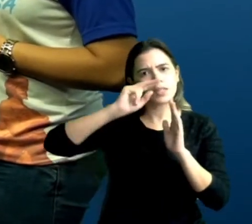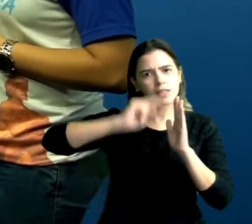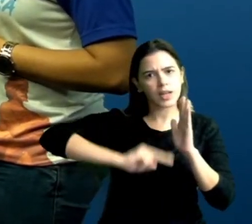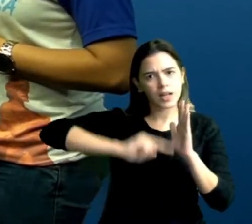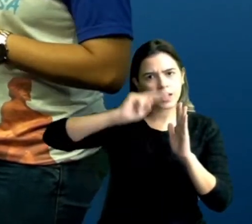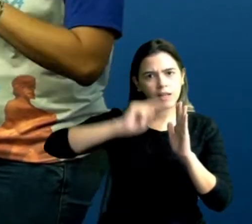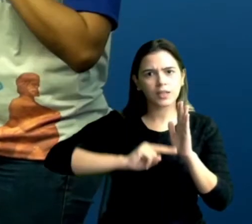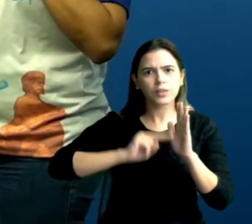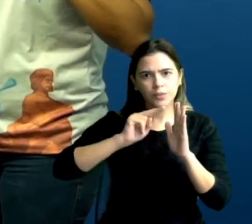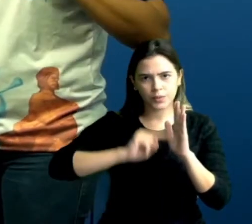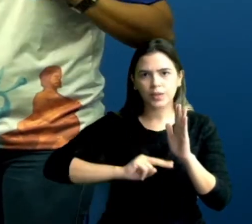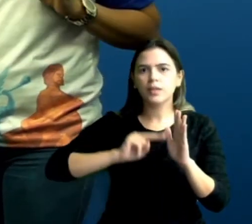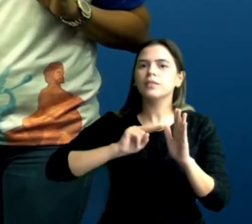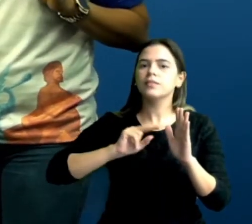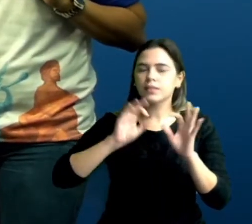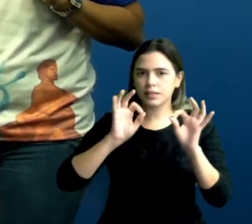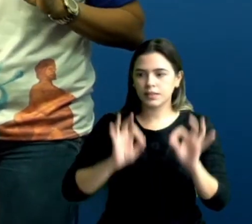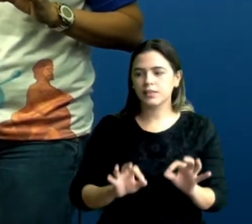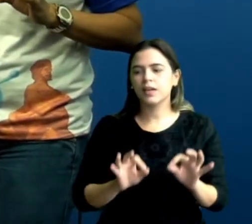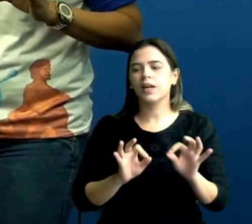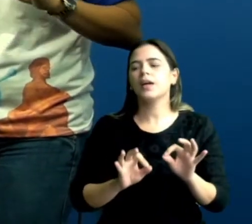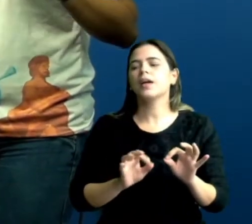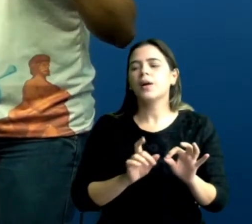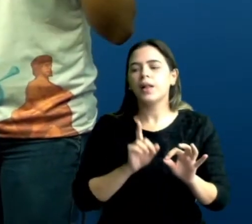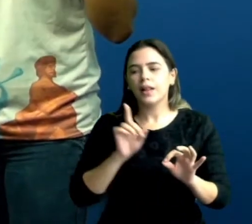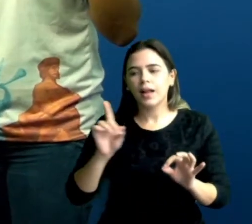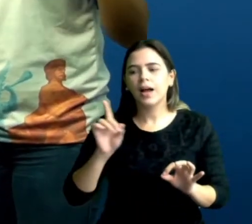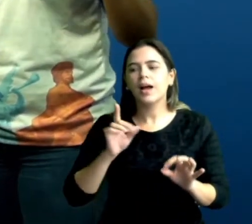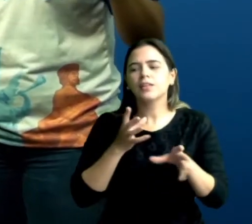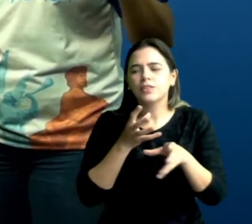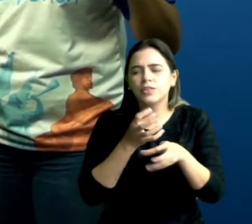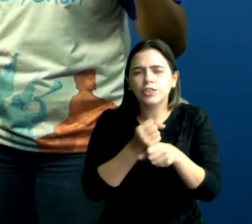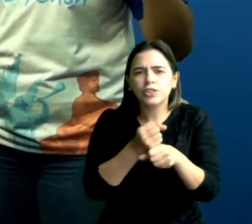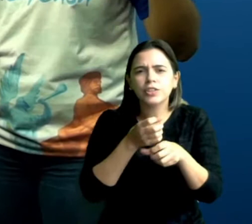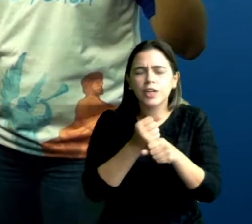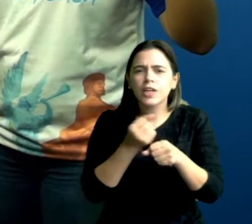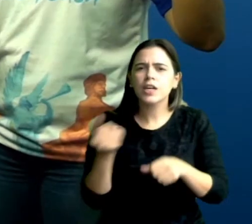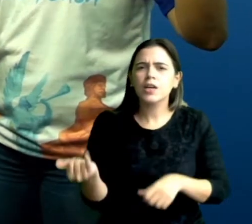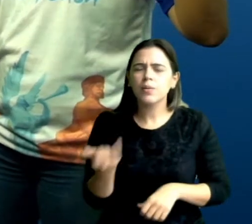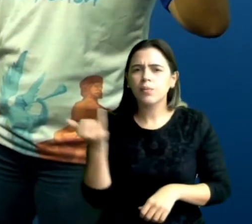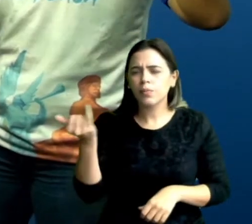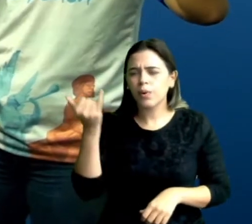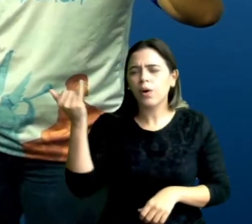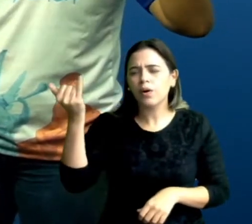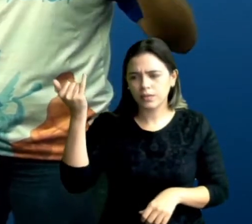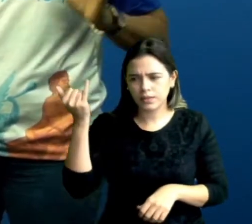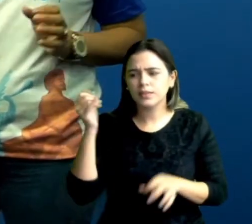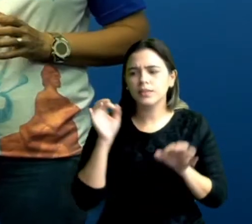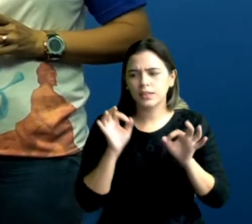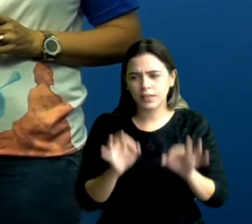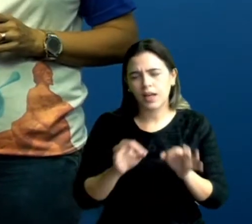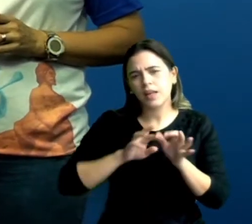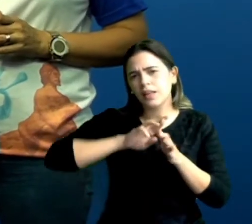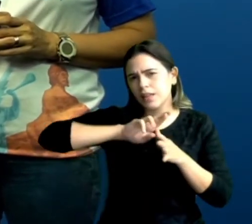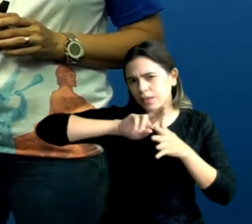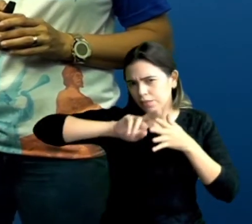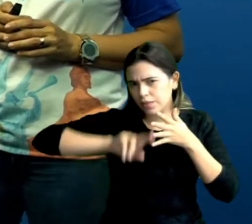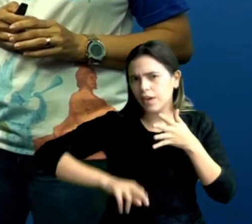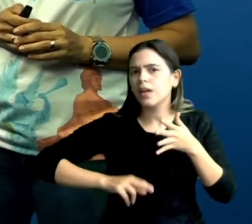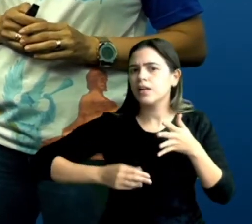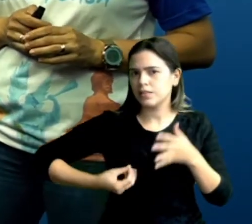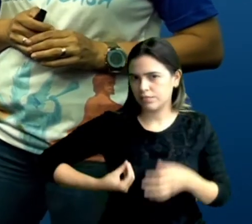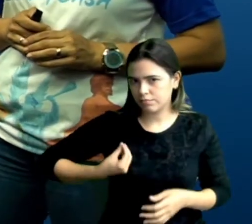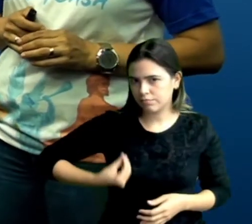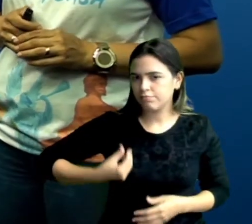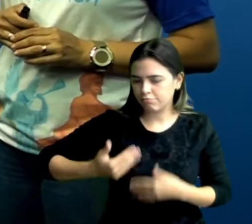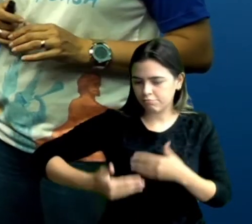de gráficos e tabelas. O conteúdo lá da estatística de extrema importância, de grande relevância em diversas situações do nosso dia a